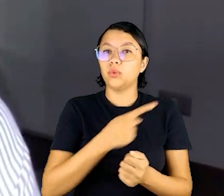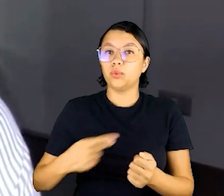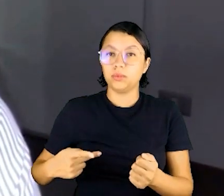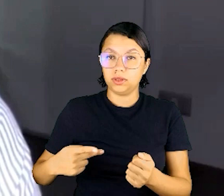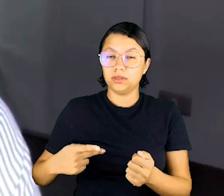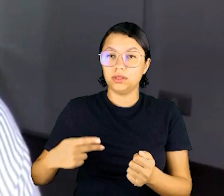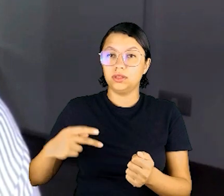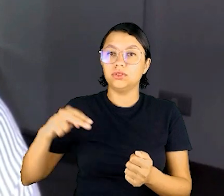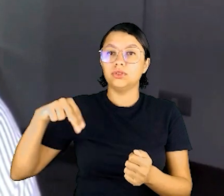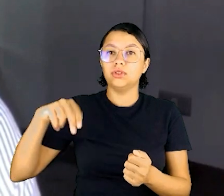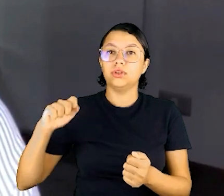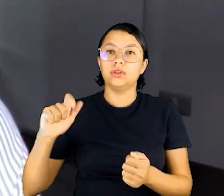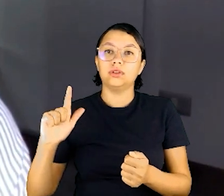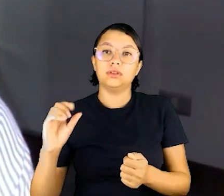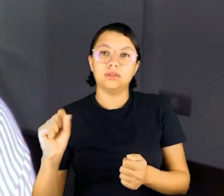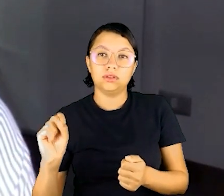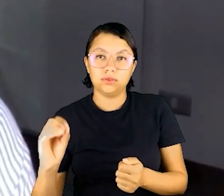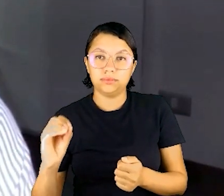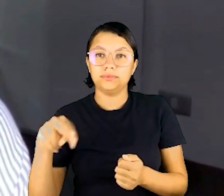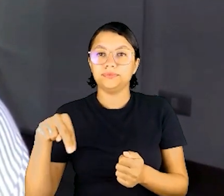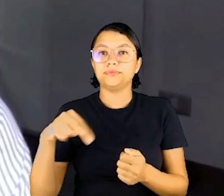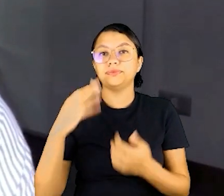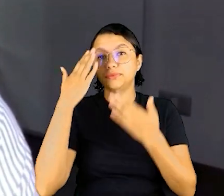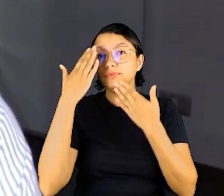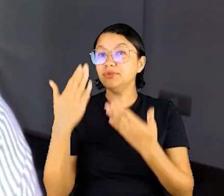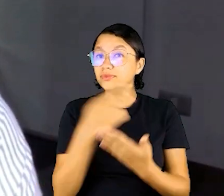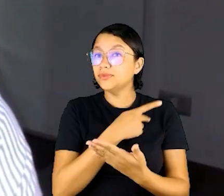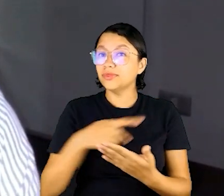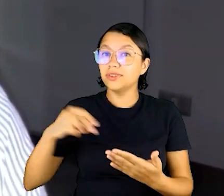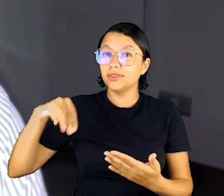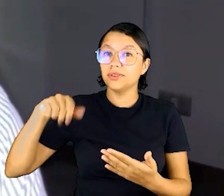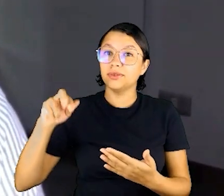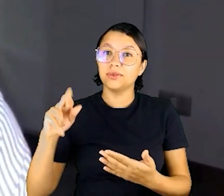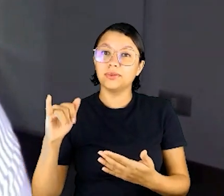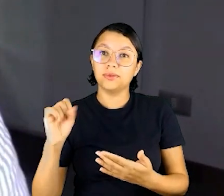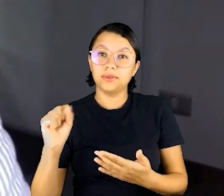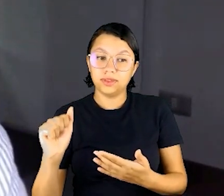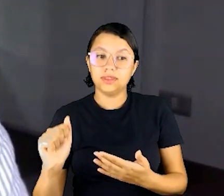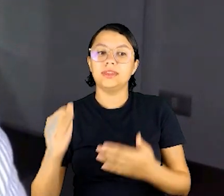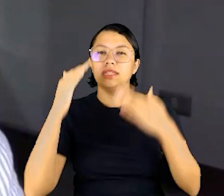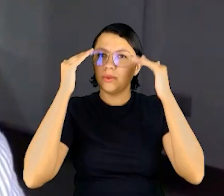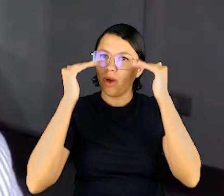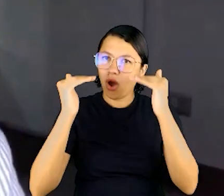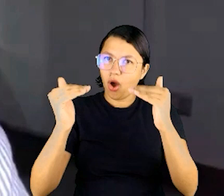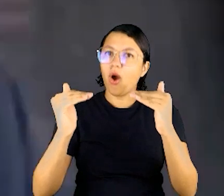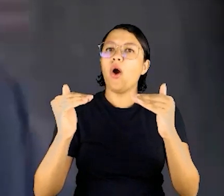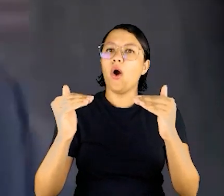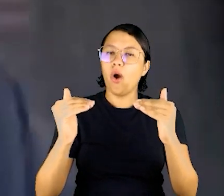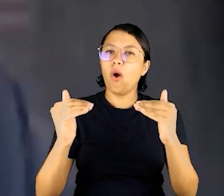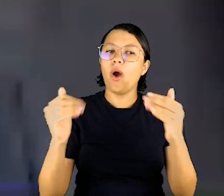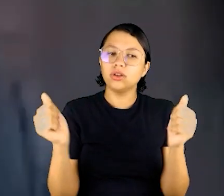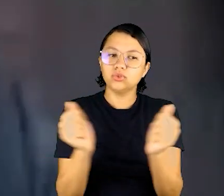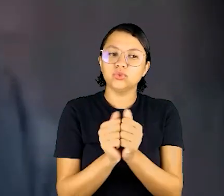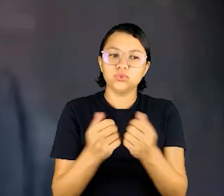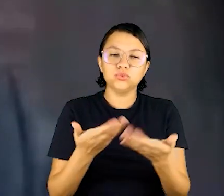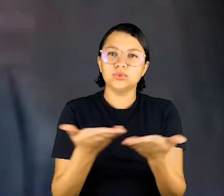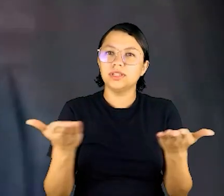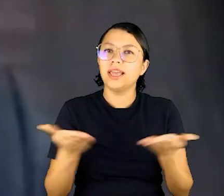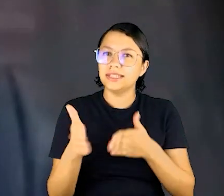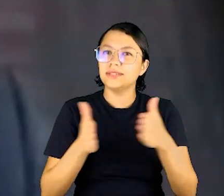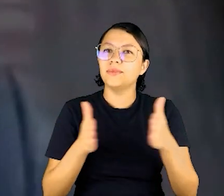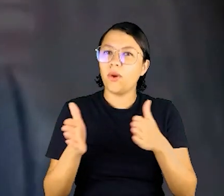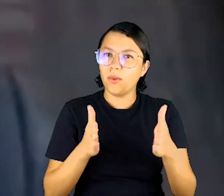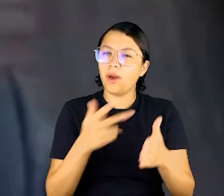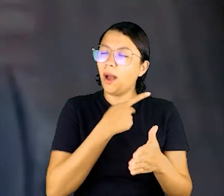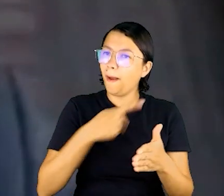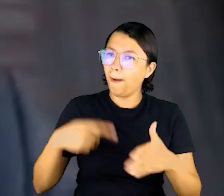Nelson Alves, nosso presidente da AJUF. Obrigado, presidente Marisa. uma grande honra compartilhar esse momento